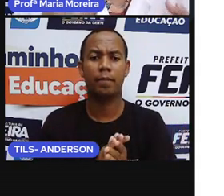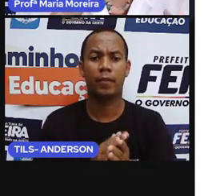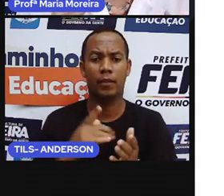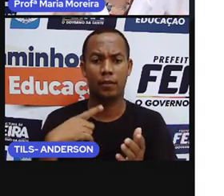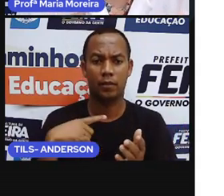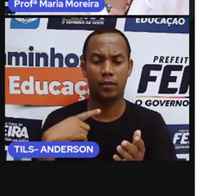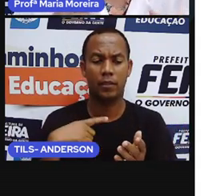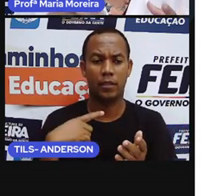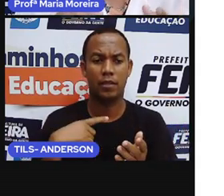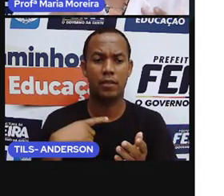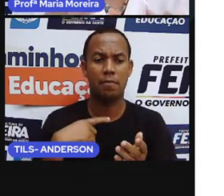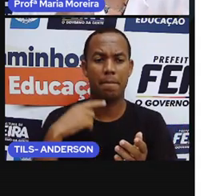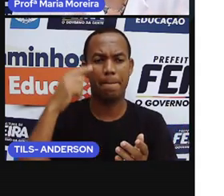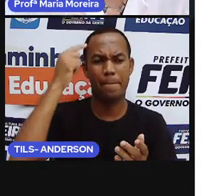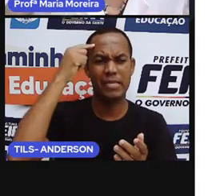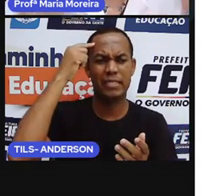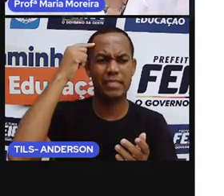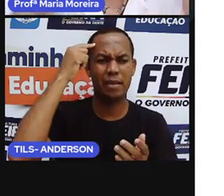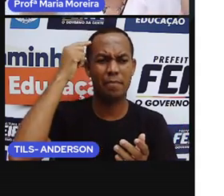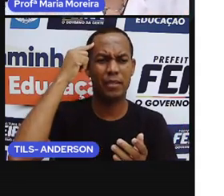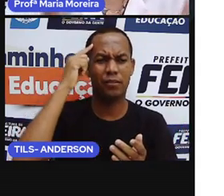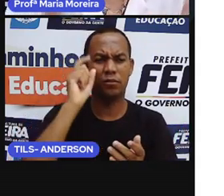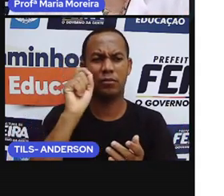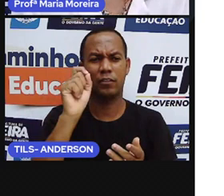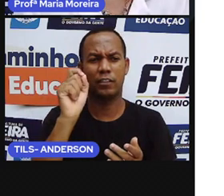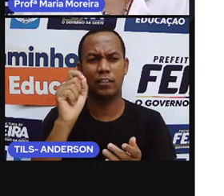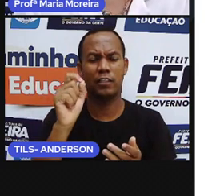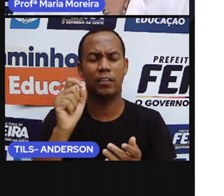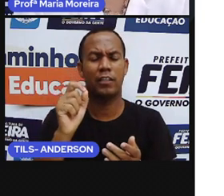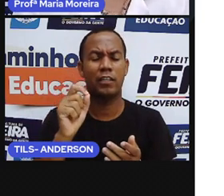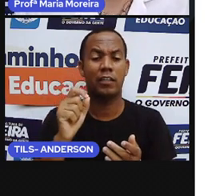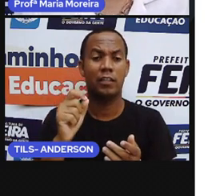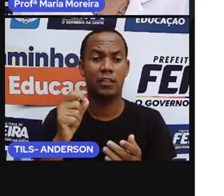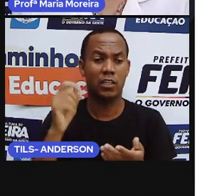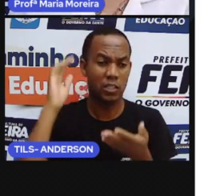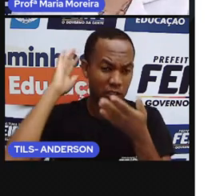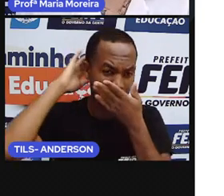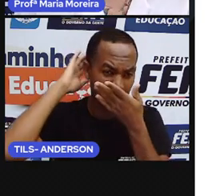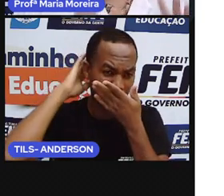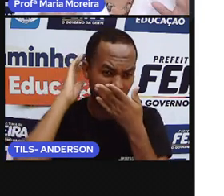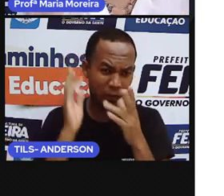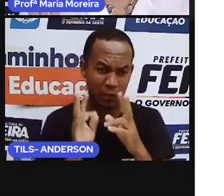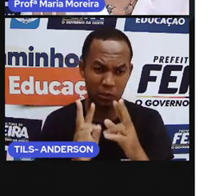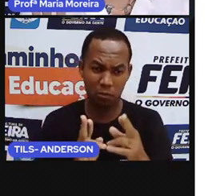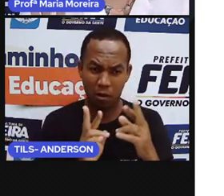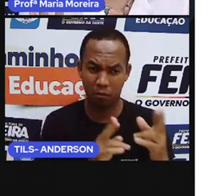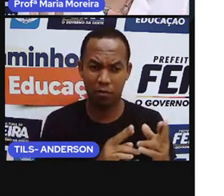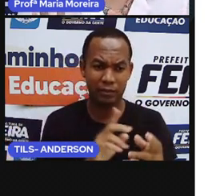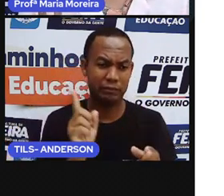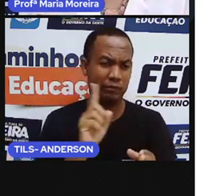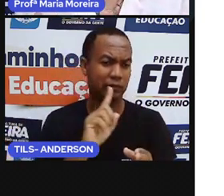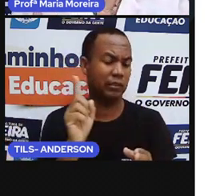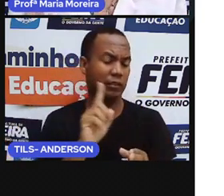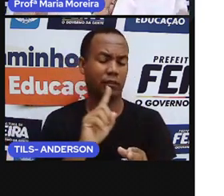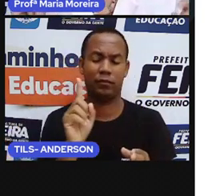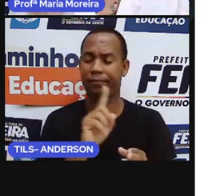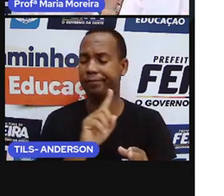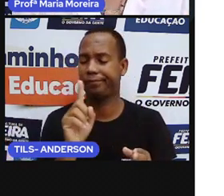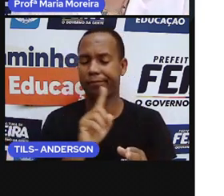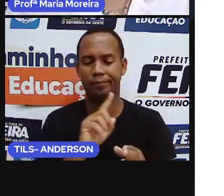criou essa imagem de que o indígena, ele precisa ser de determinada maneira. Mas não é bem assim. Vamos tirar essa ideia aí da